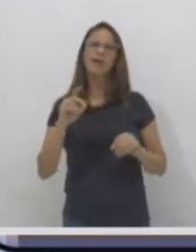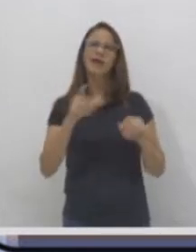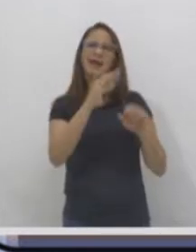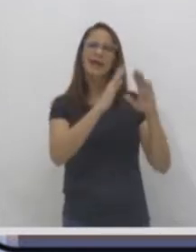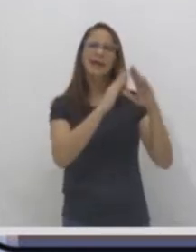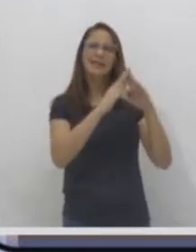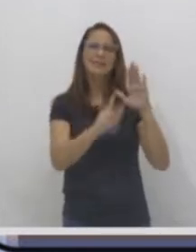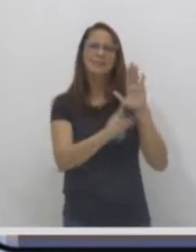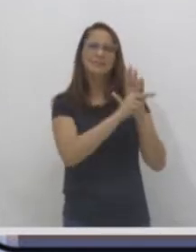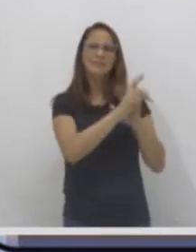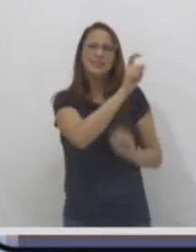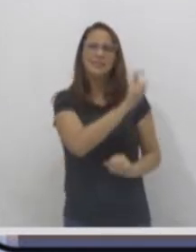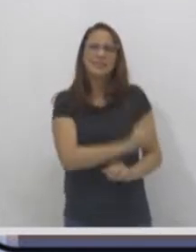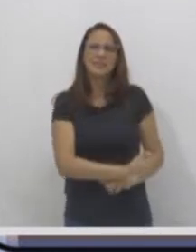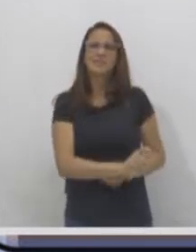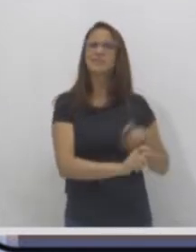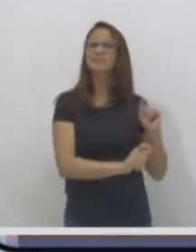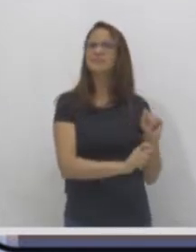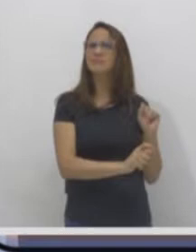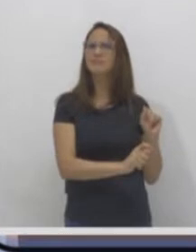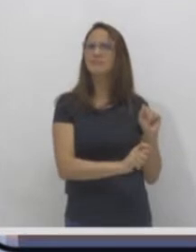já apareceu um aqui, vamos ver quem é.